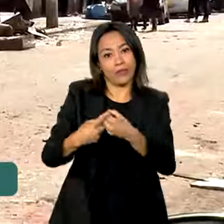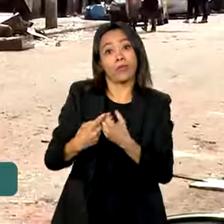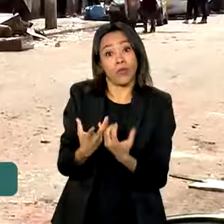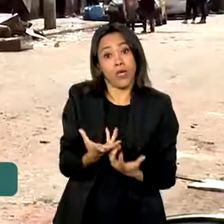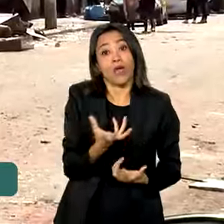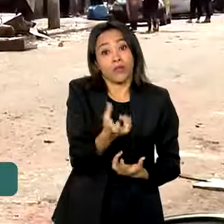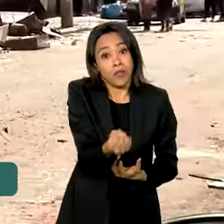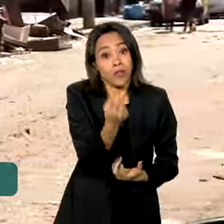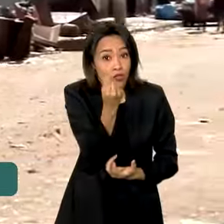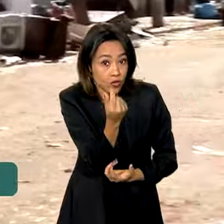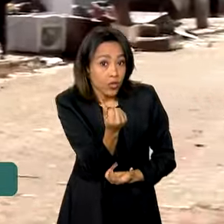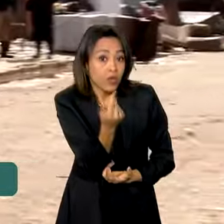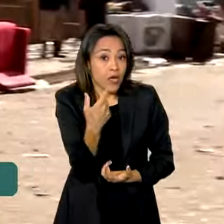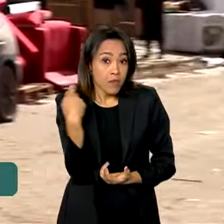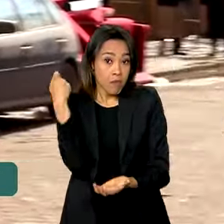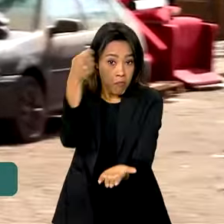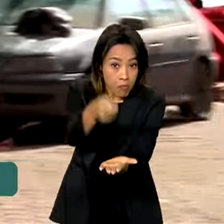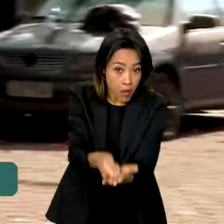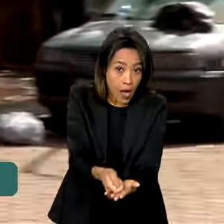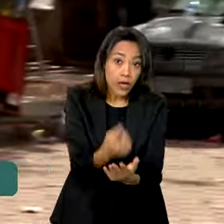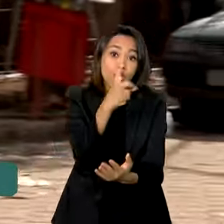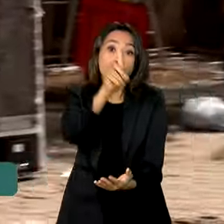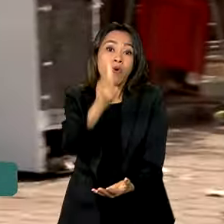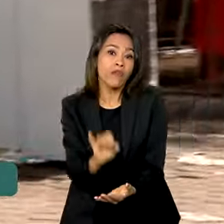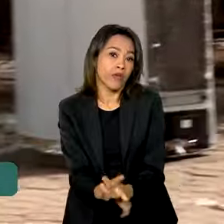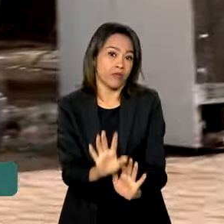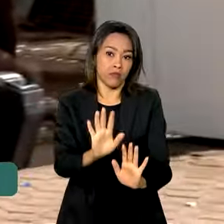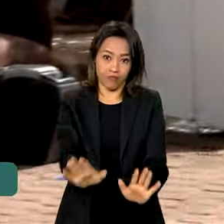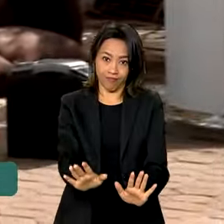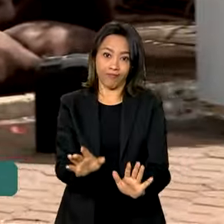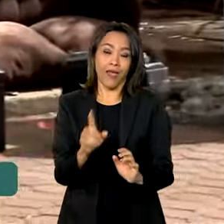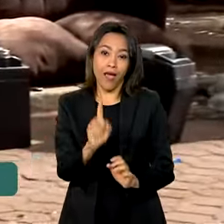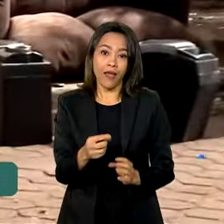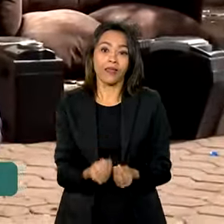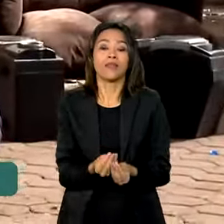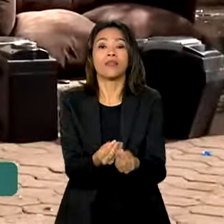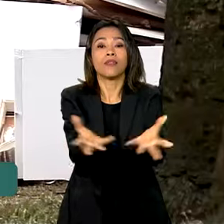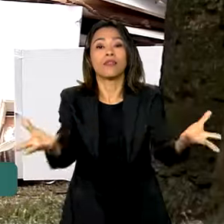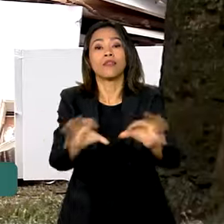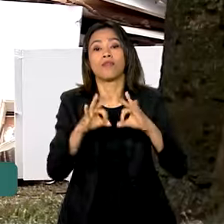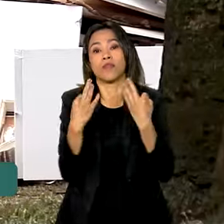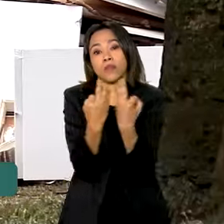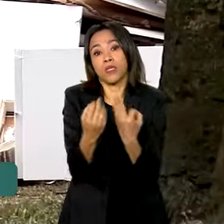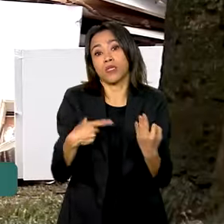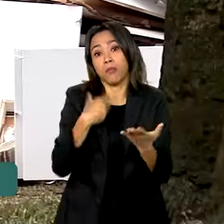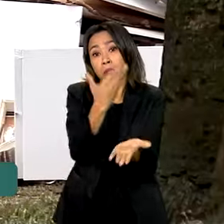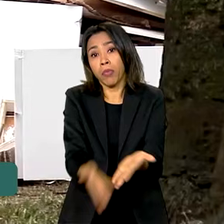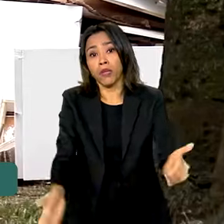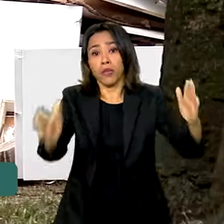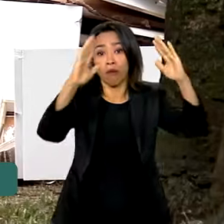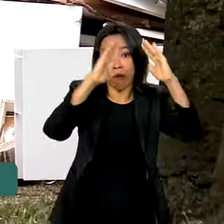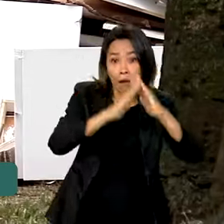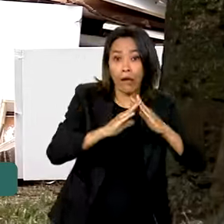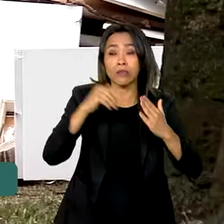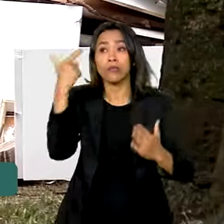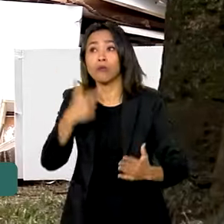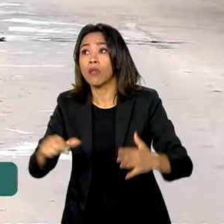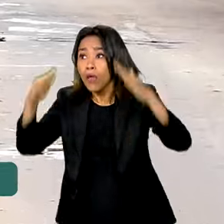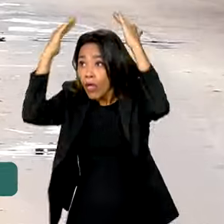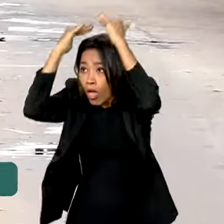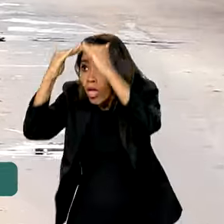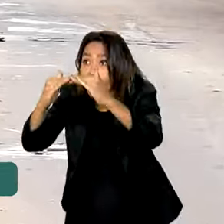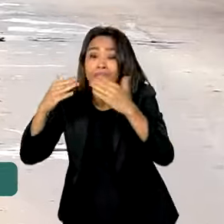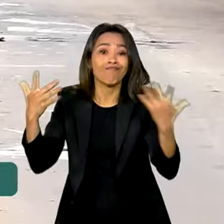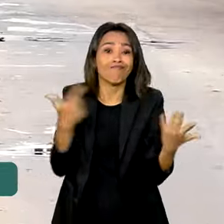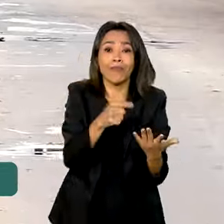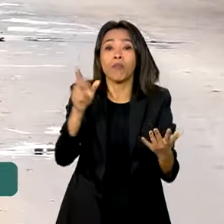O auxílio, pago em parcela única, é concedido às famílias que ficaram desalojadas ou desabrigadas por